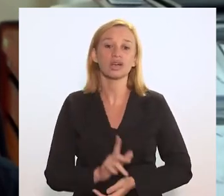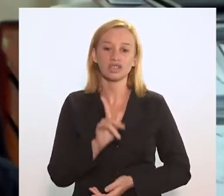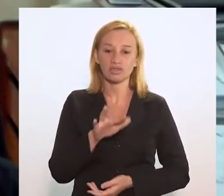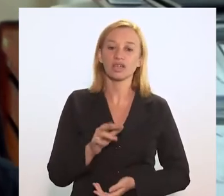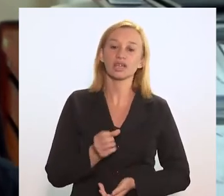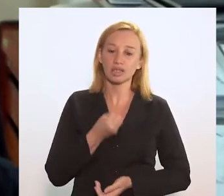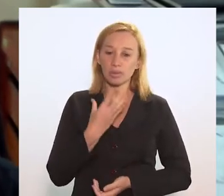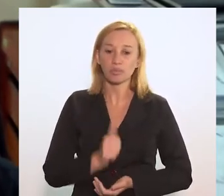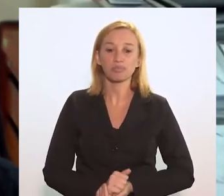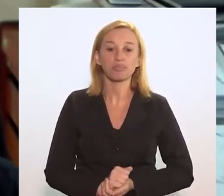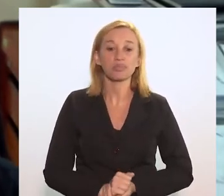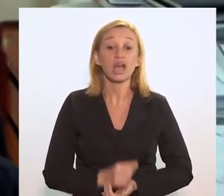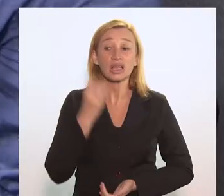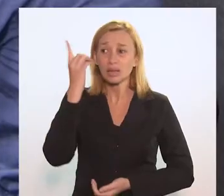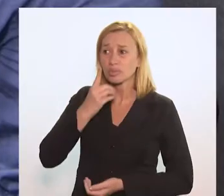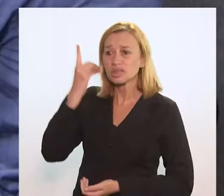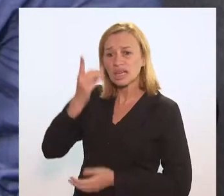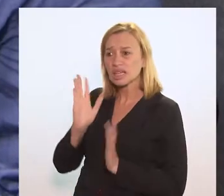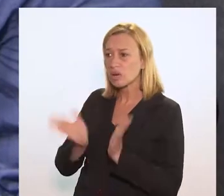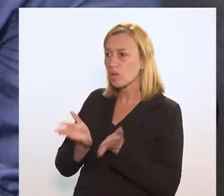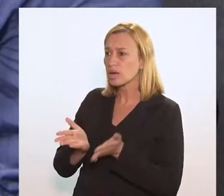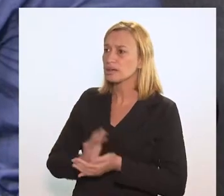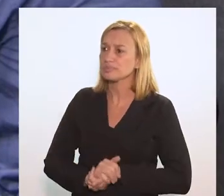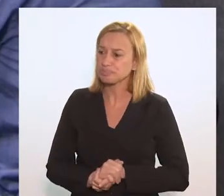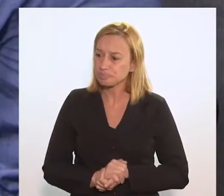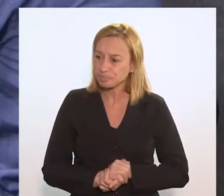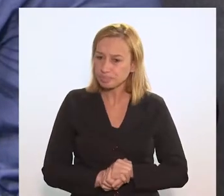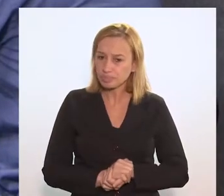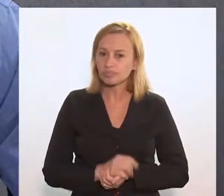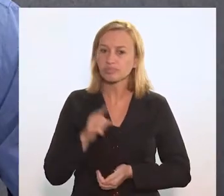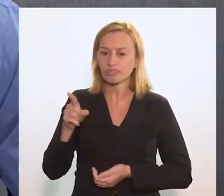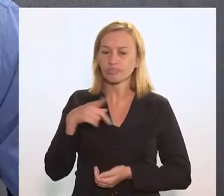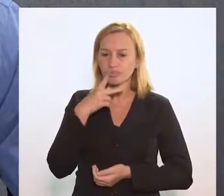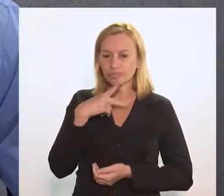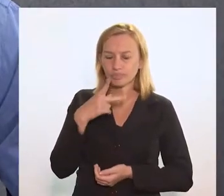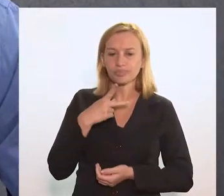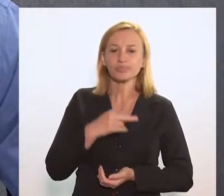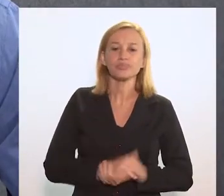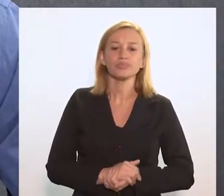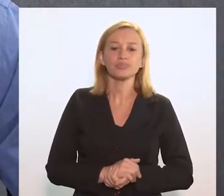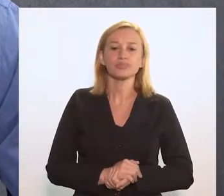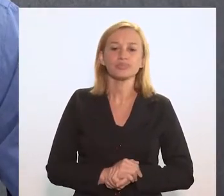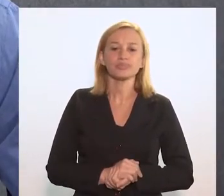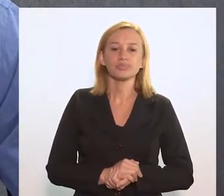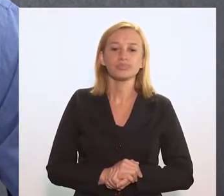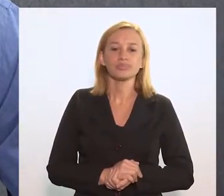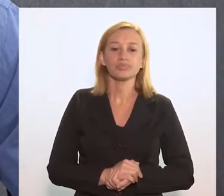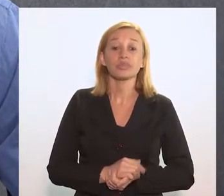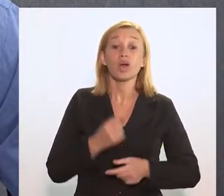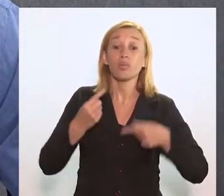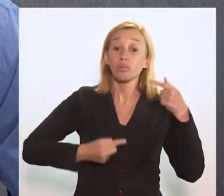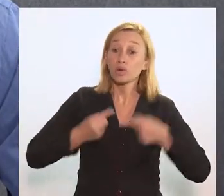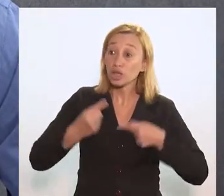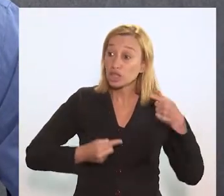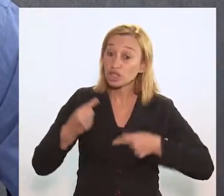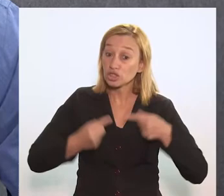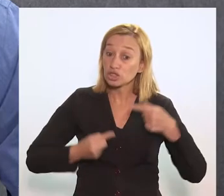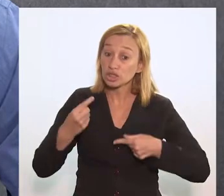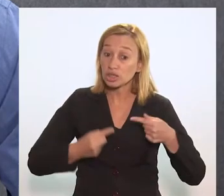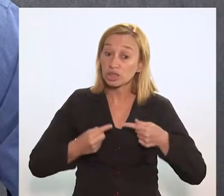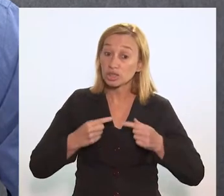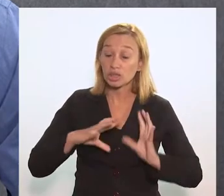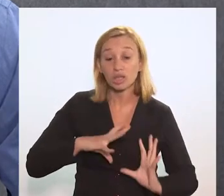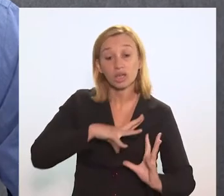excelente avanço. Agora, deputada, você falou que essa é uma política